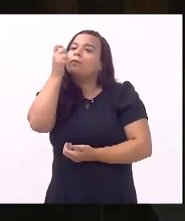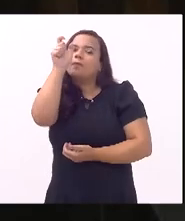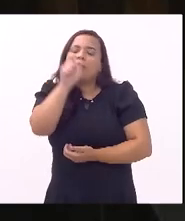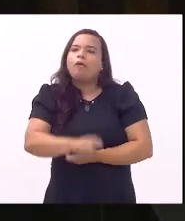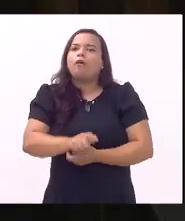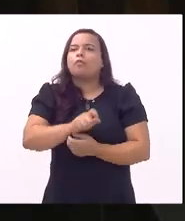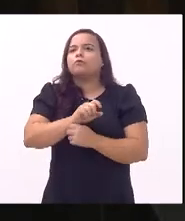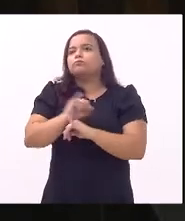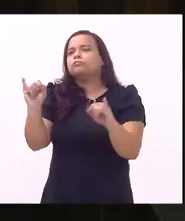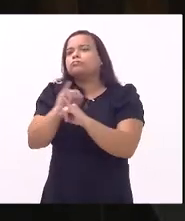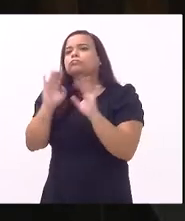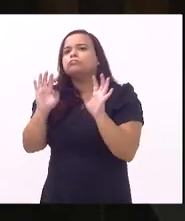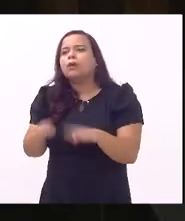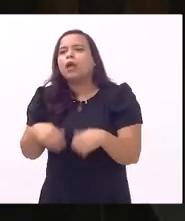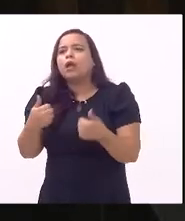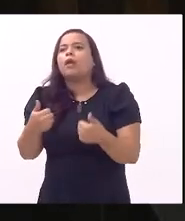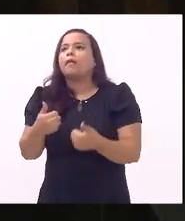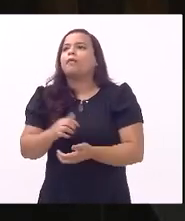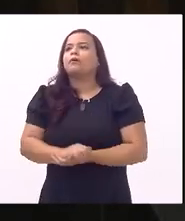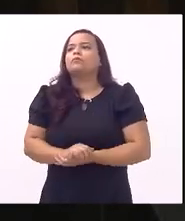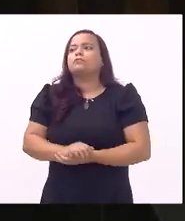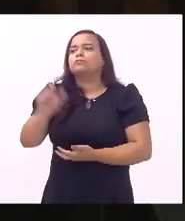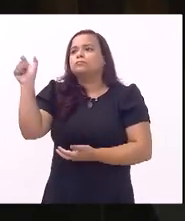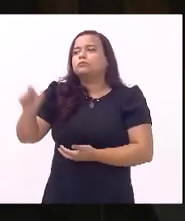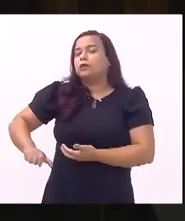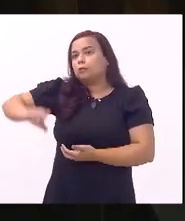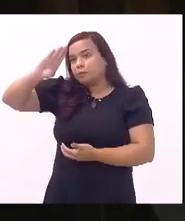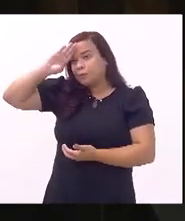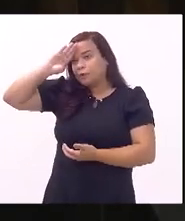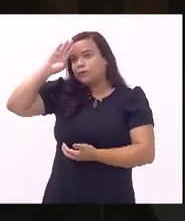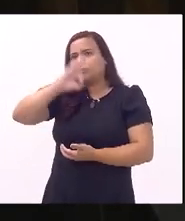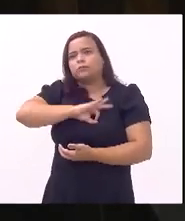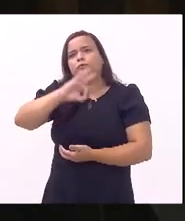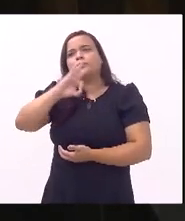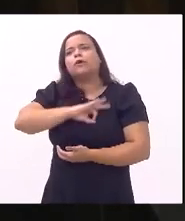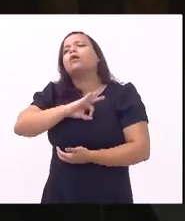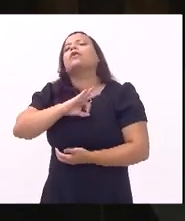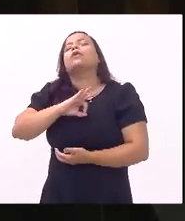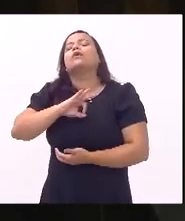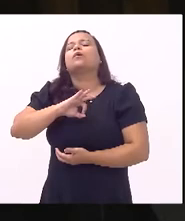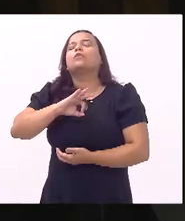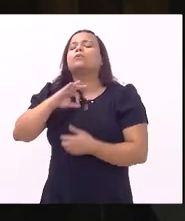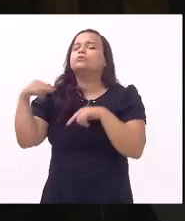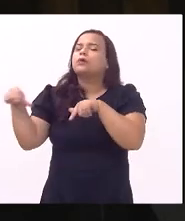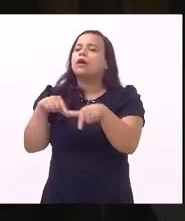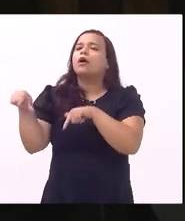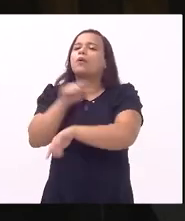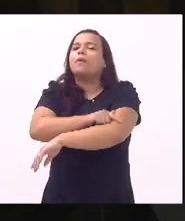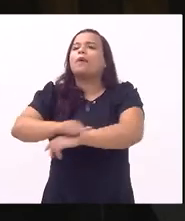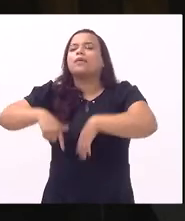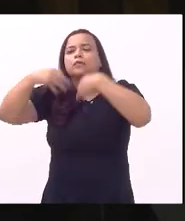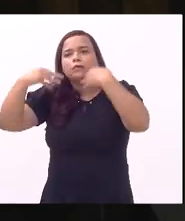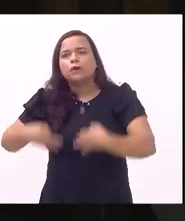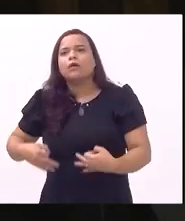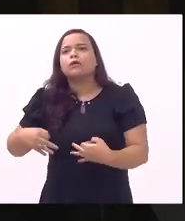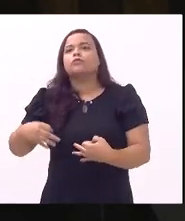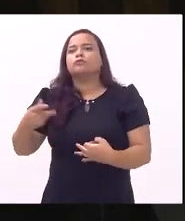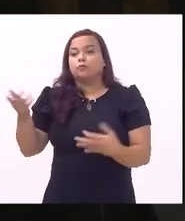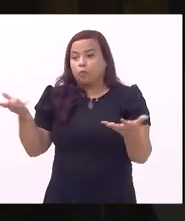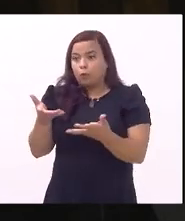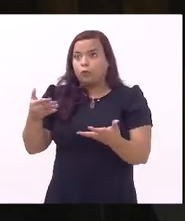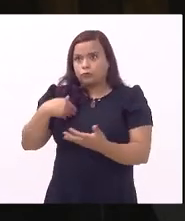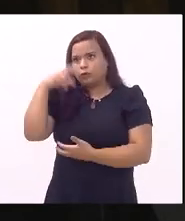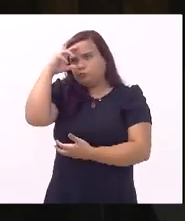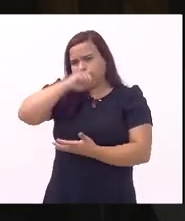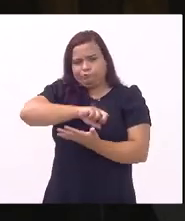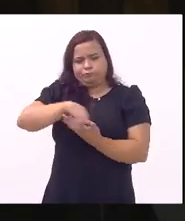pregou bem um policial militar trabalhador honesto que se eu tenho a minha formação hoje eu devo primeiro a